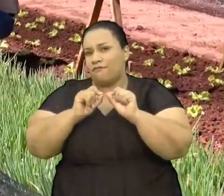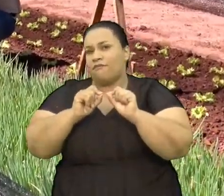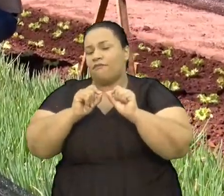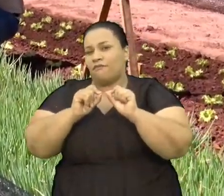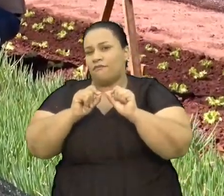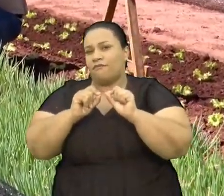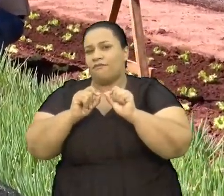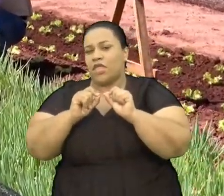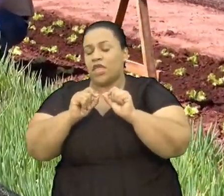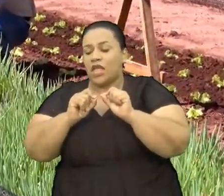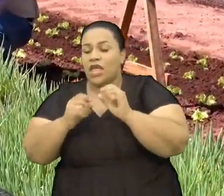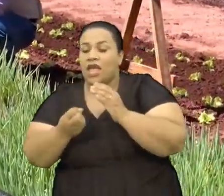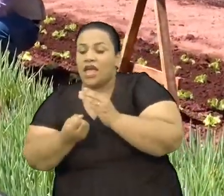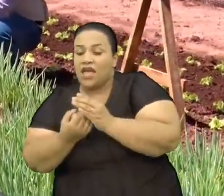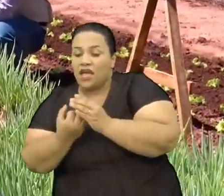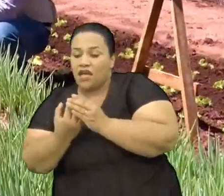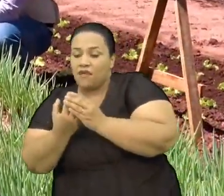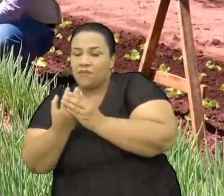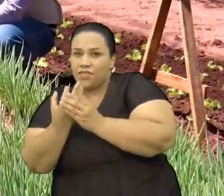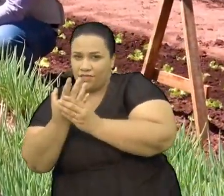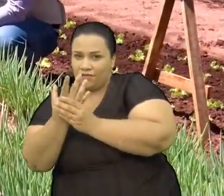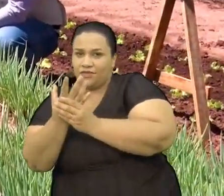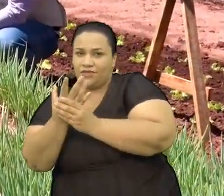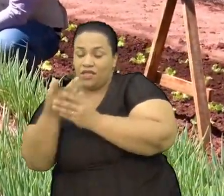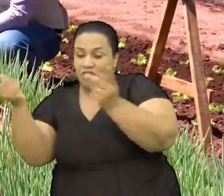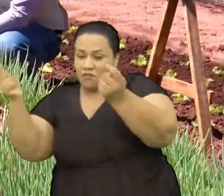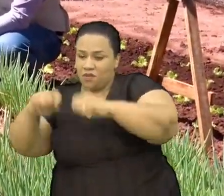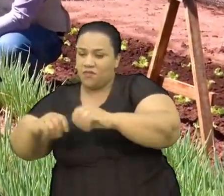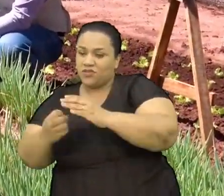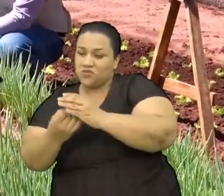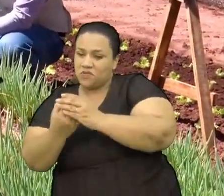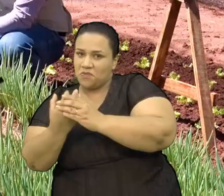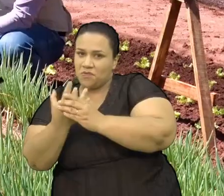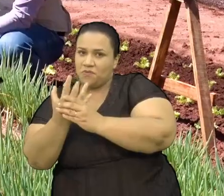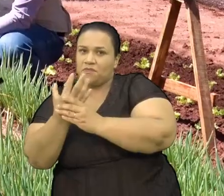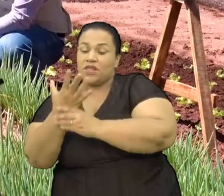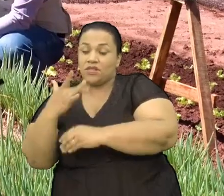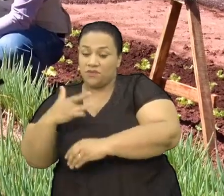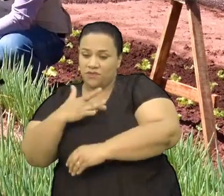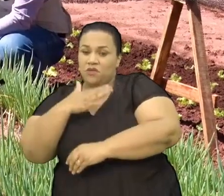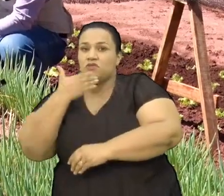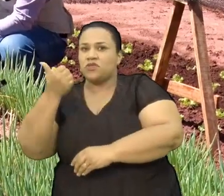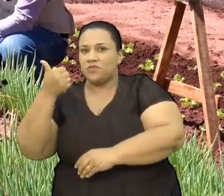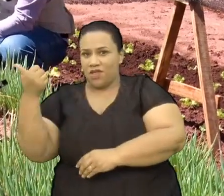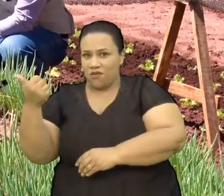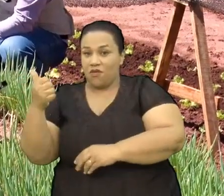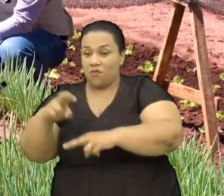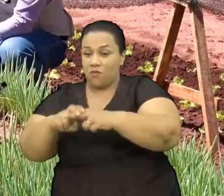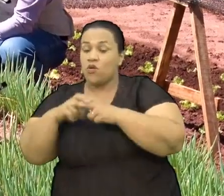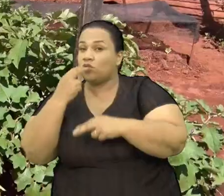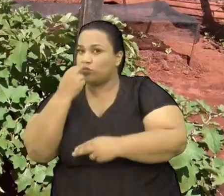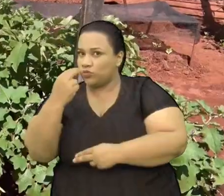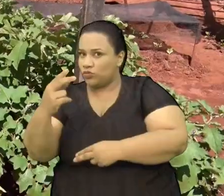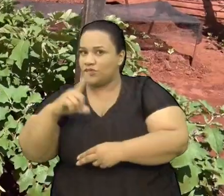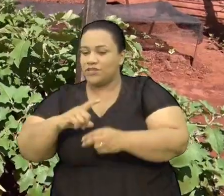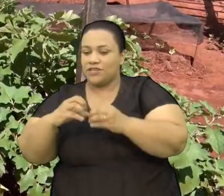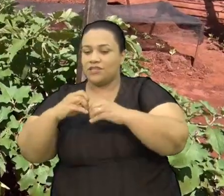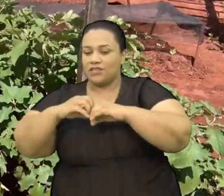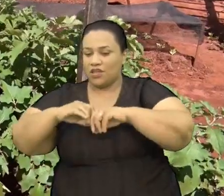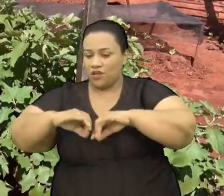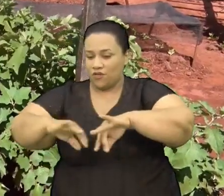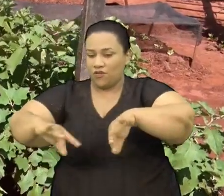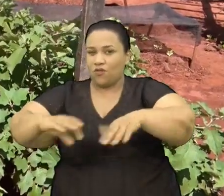Esse alimento Ele fica E gera uma planta melhor Por conta desses nutrientes Que existem no adubo E aqui